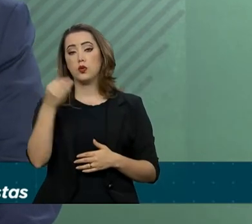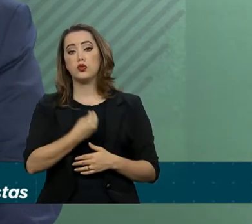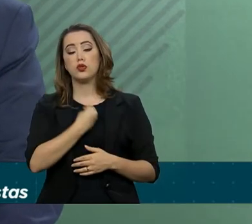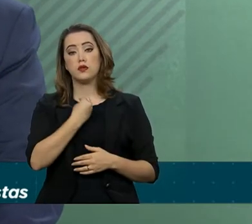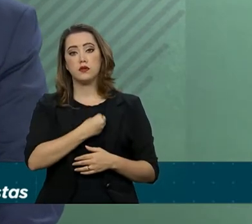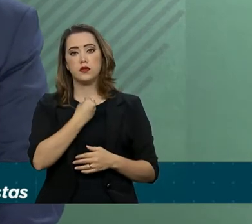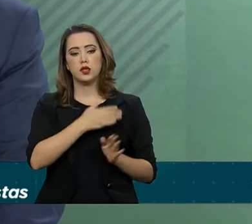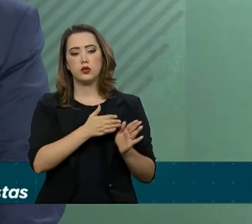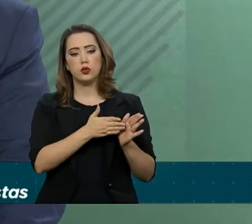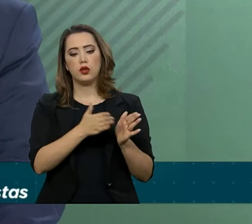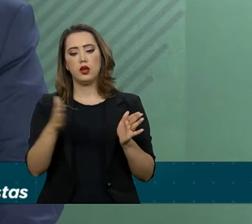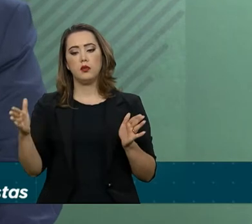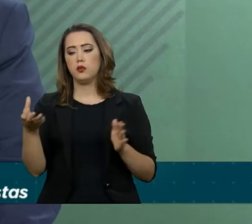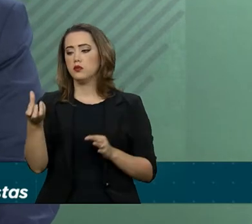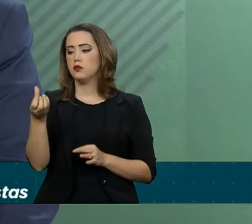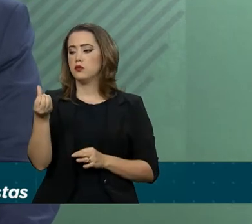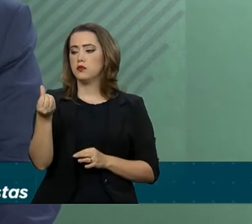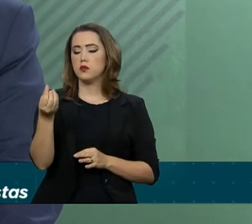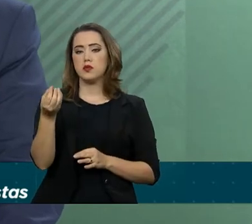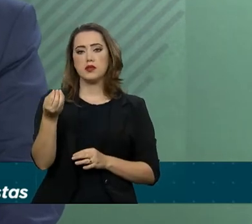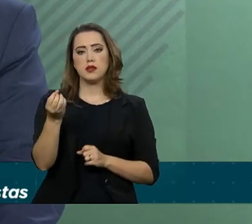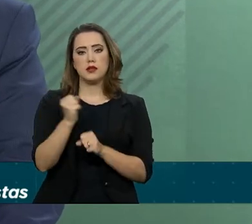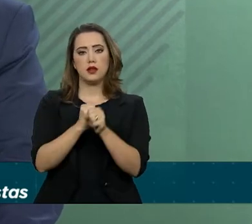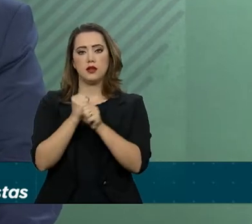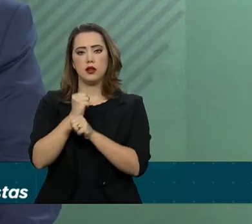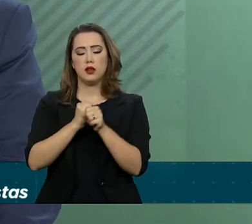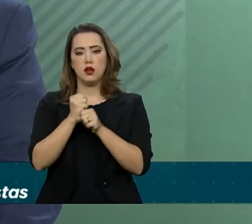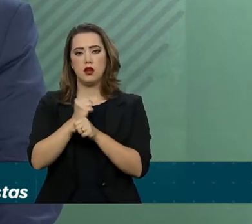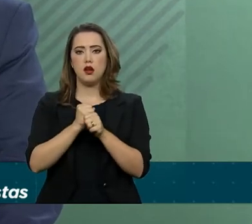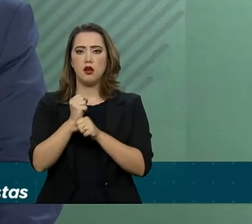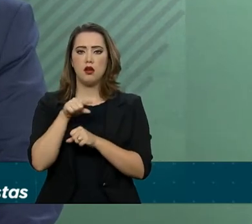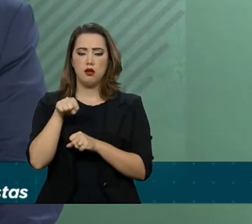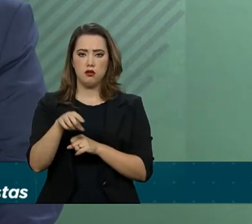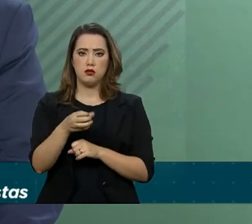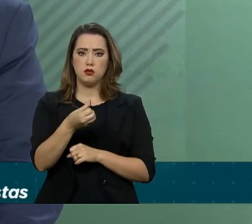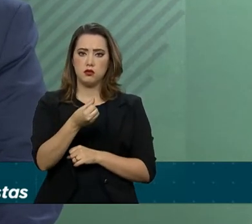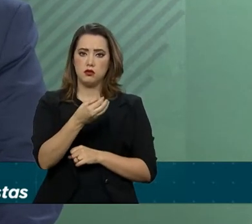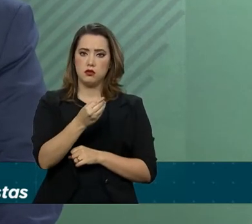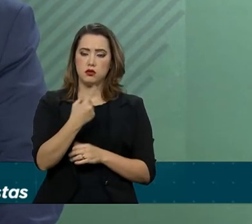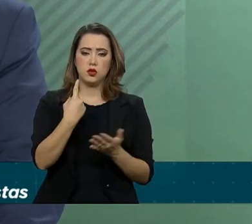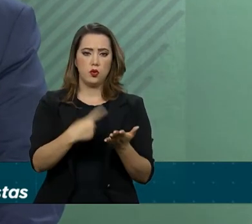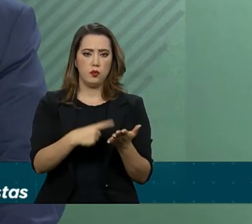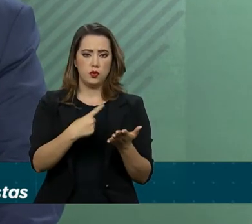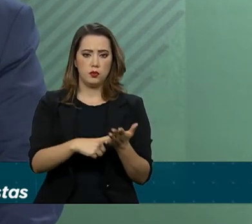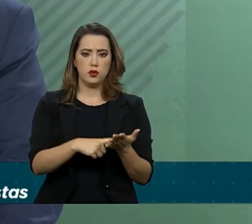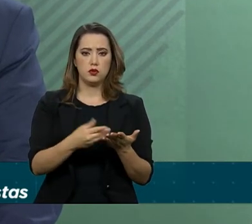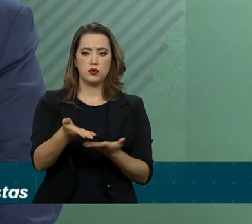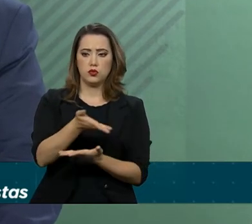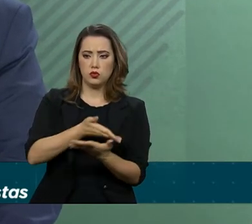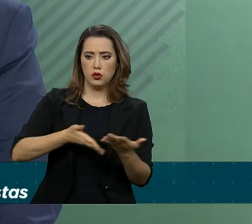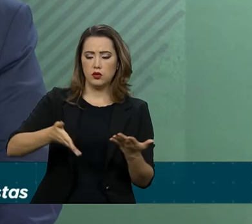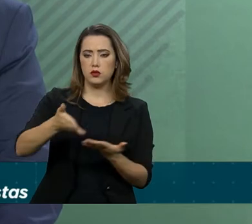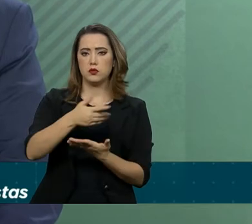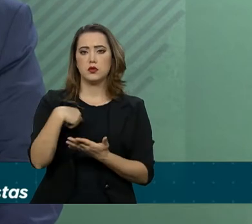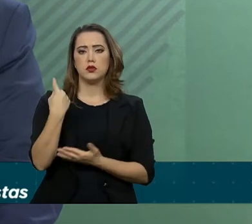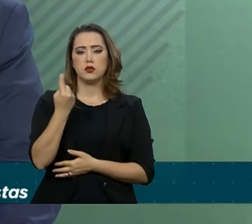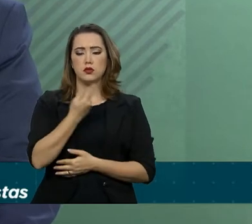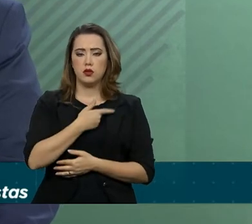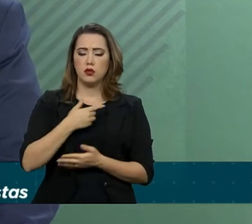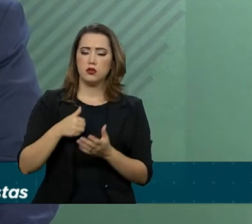anos. Então, em 60 anos se conforma um relacionamento. Então, nós estamos